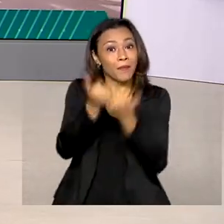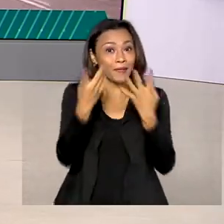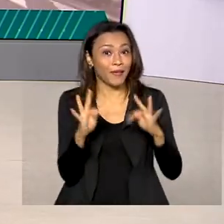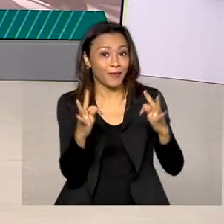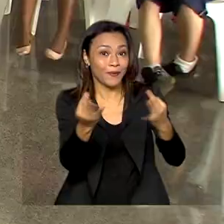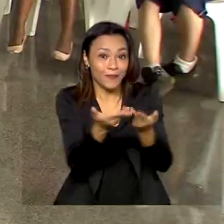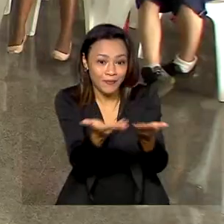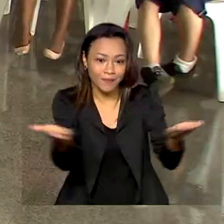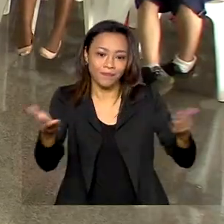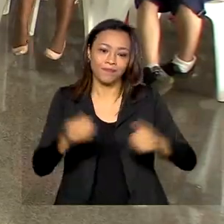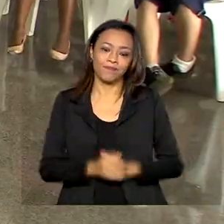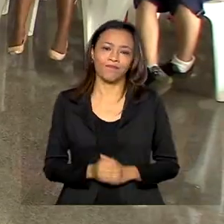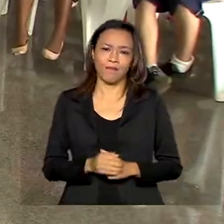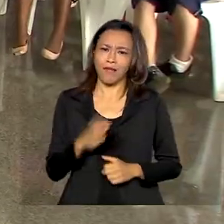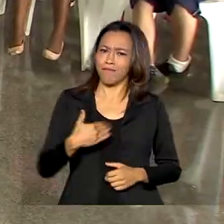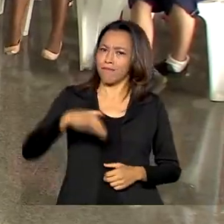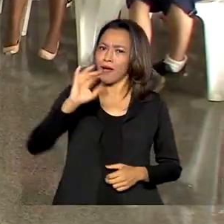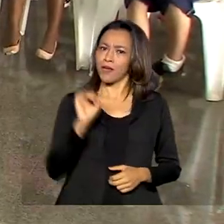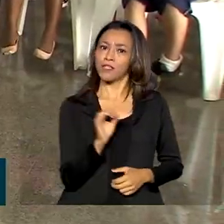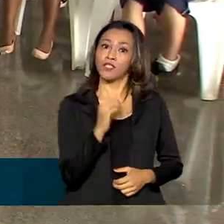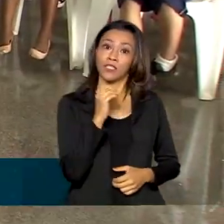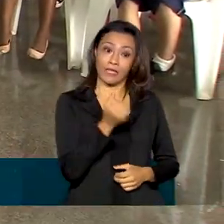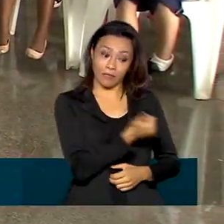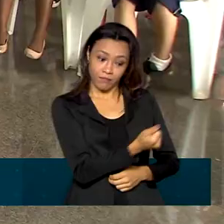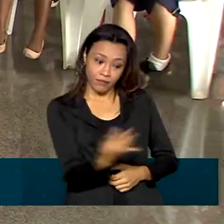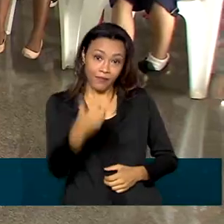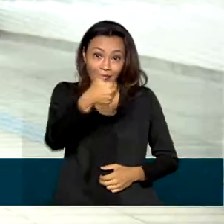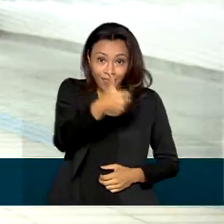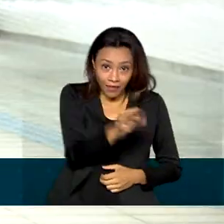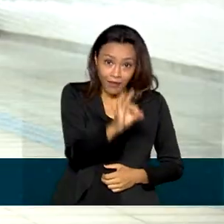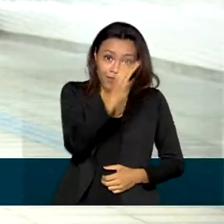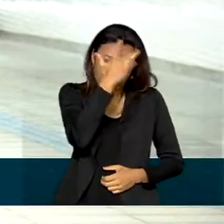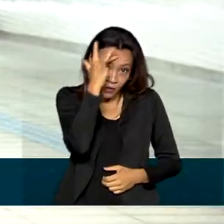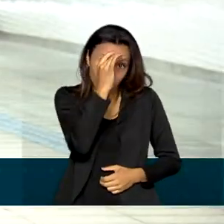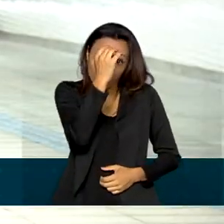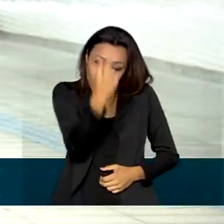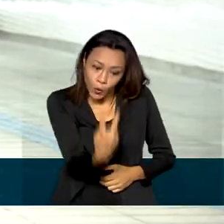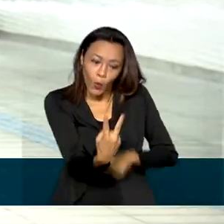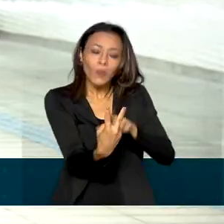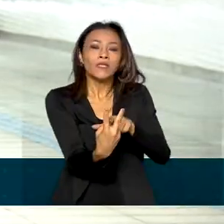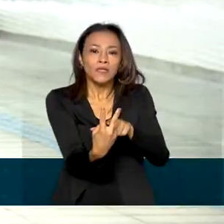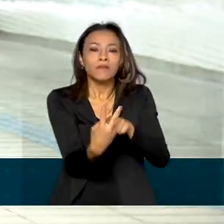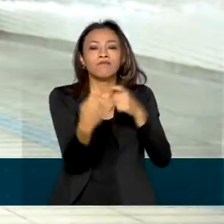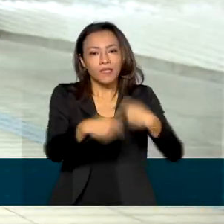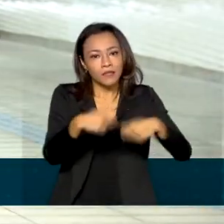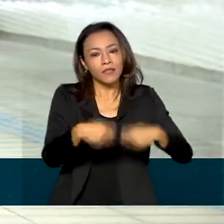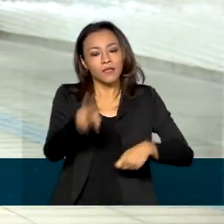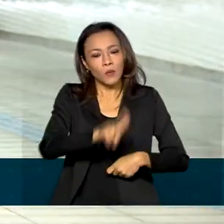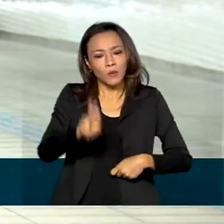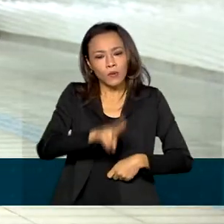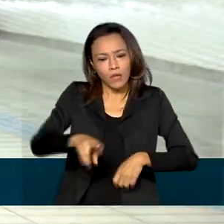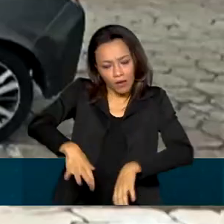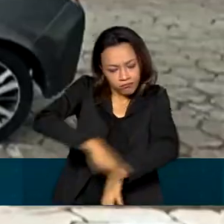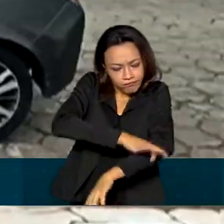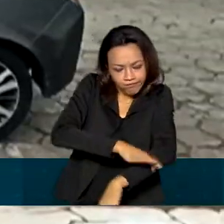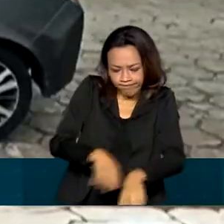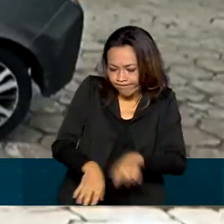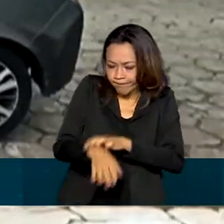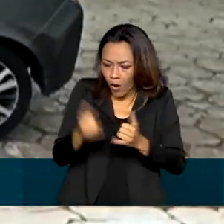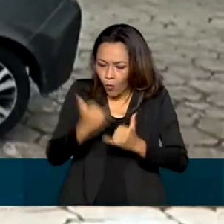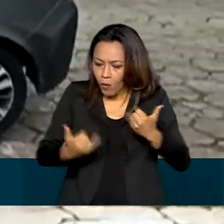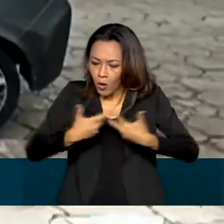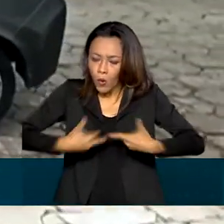Mais de dois em cada dez brasileiros precisam usar algum aparelho ou serviço para